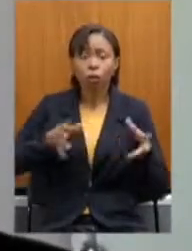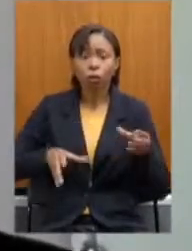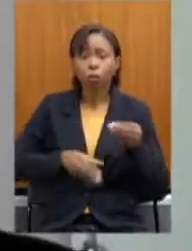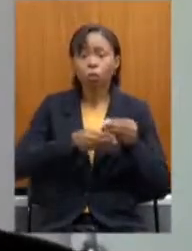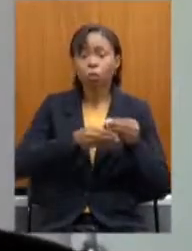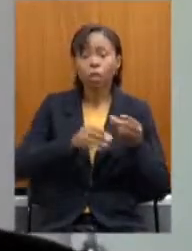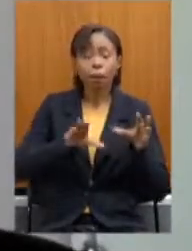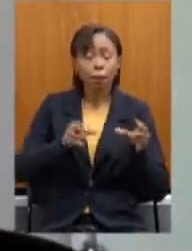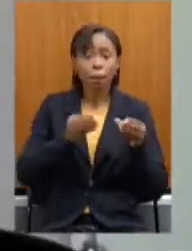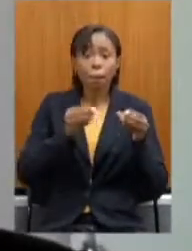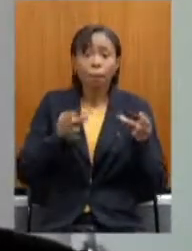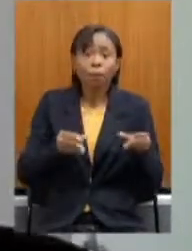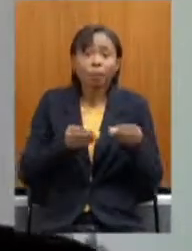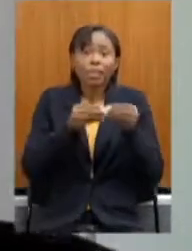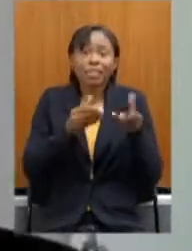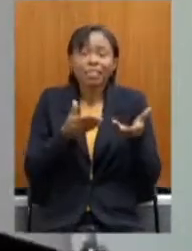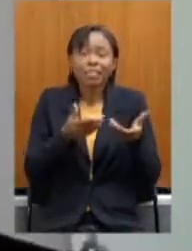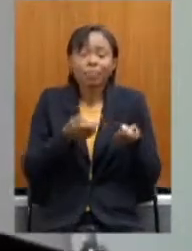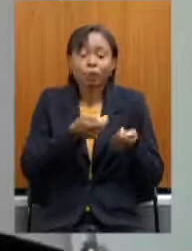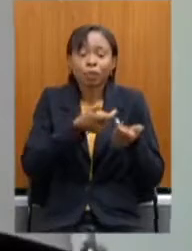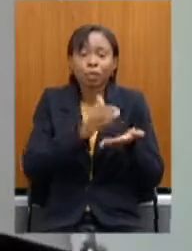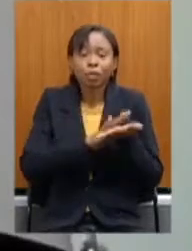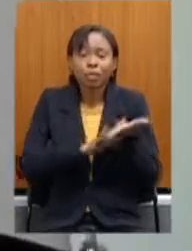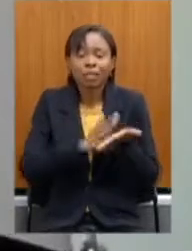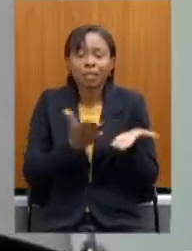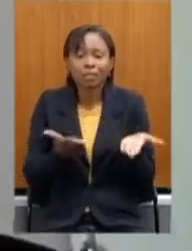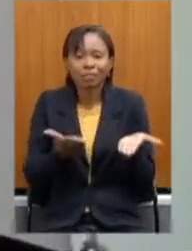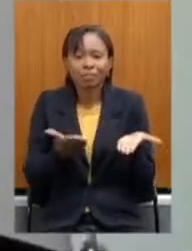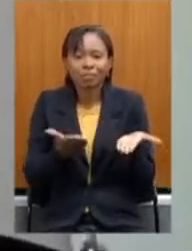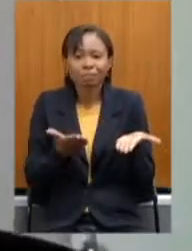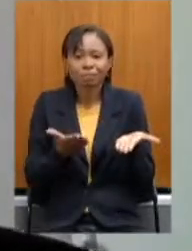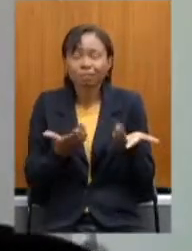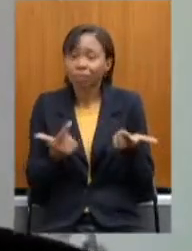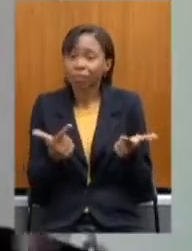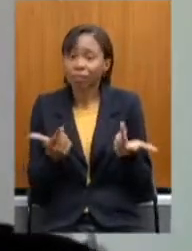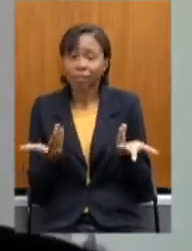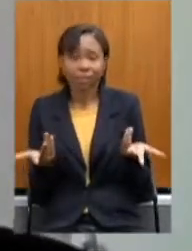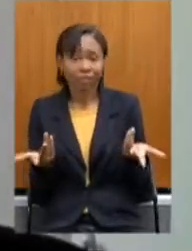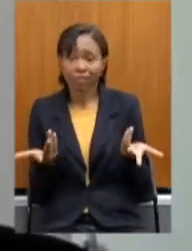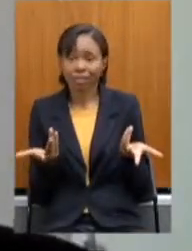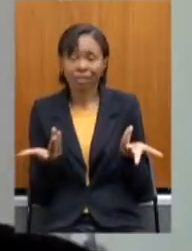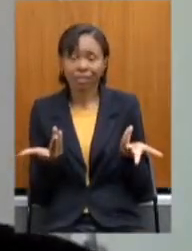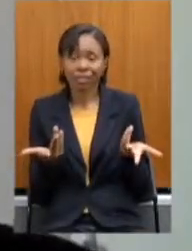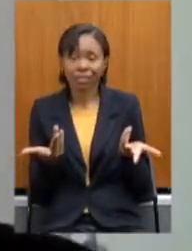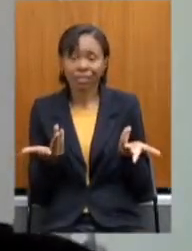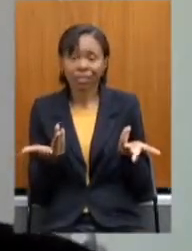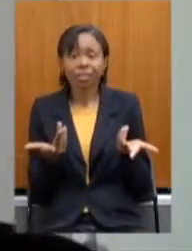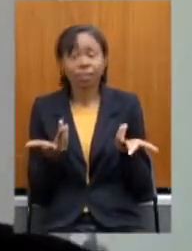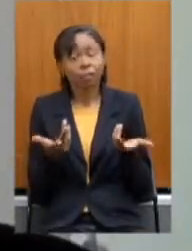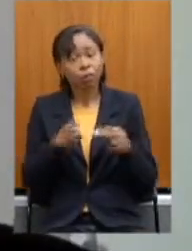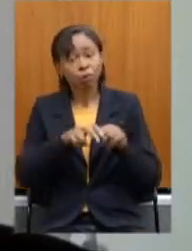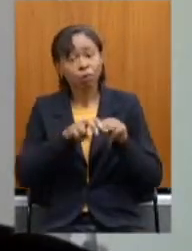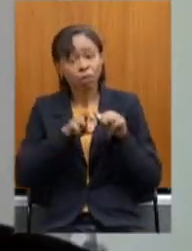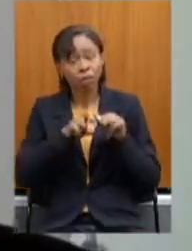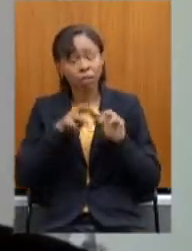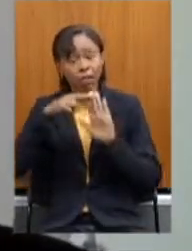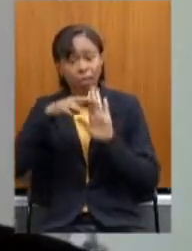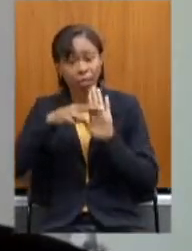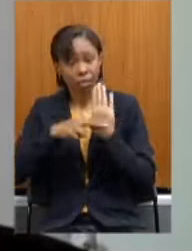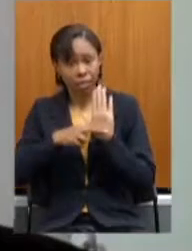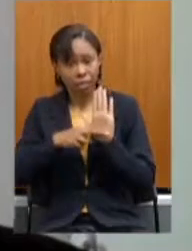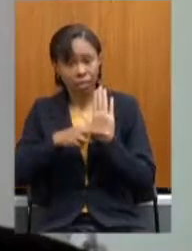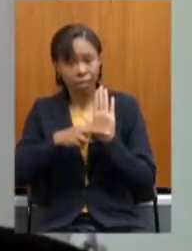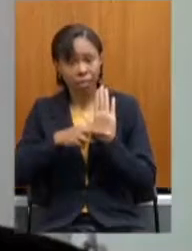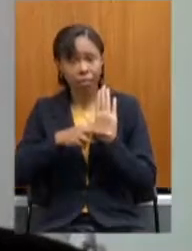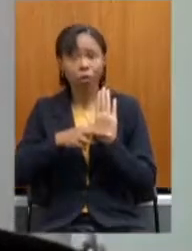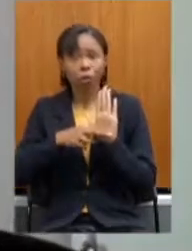Na verdade, a regra é não há benefício sem contribuição, por consequência, a regra a contrário